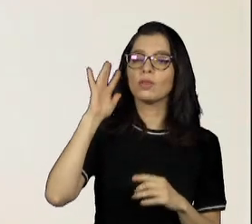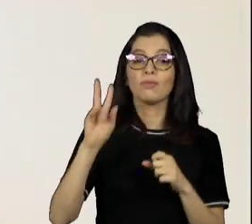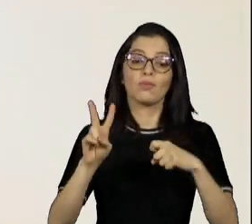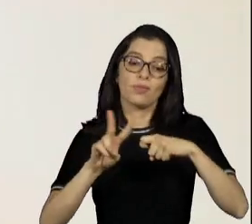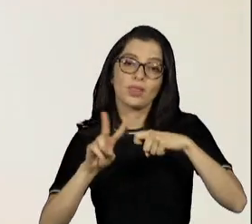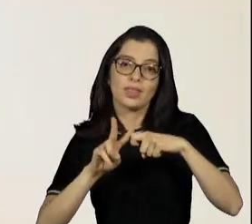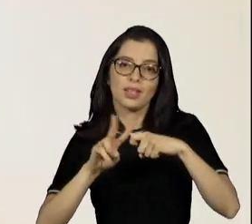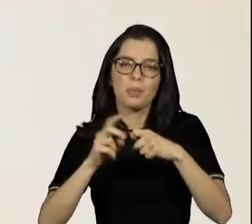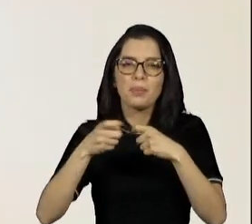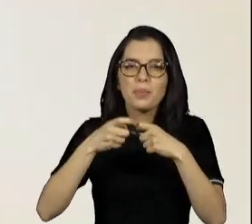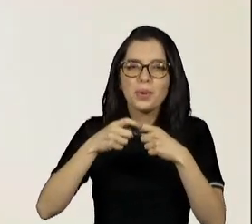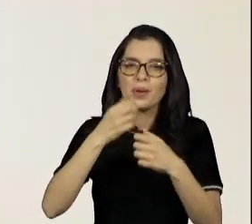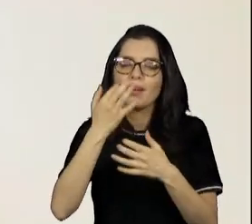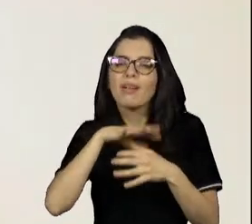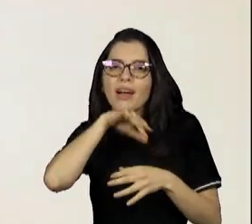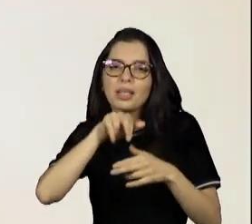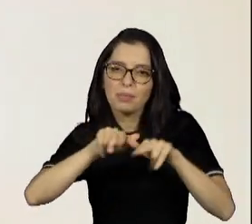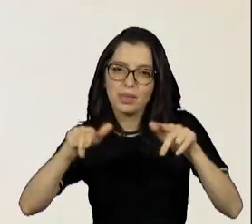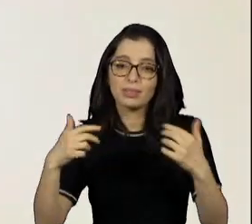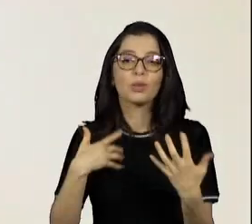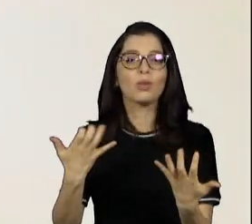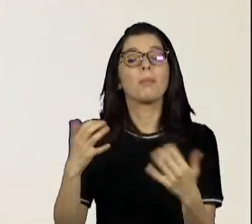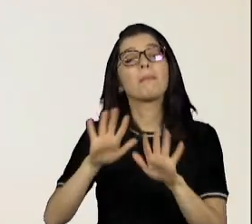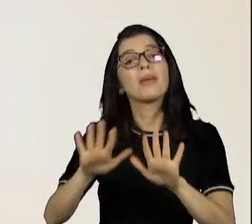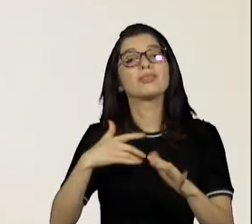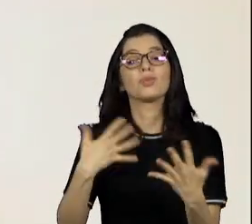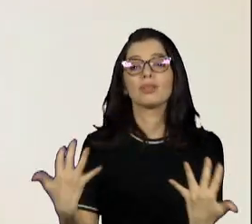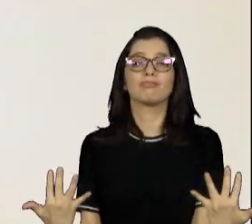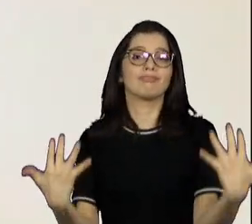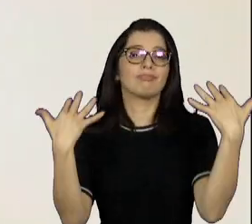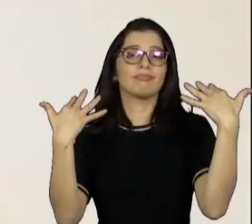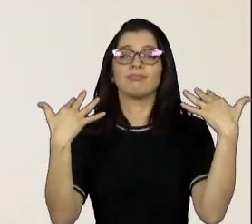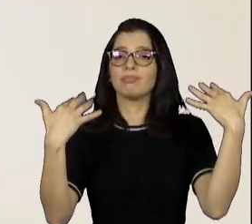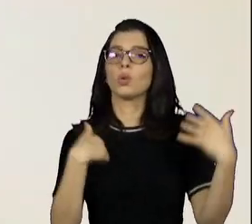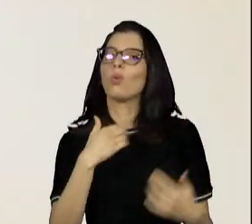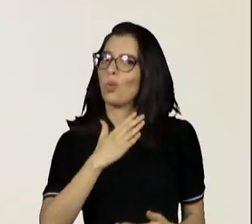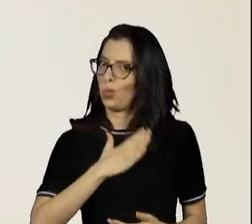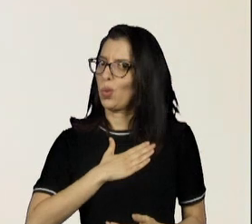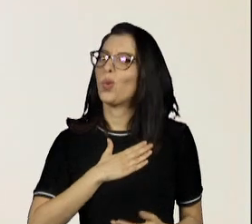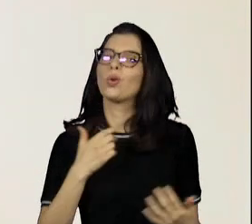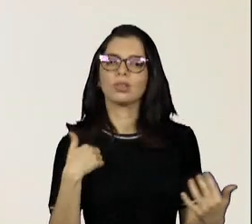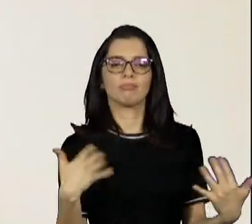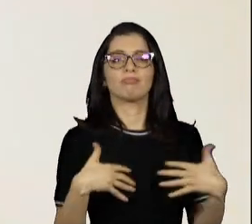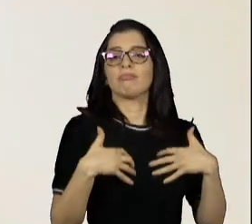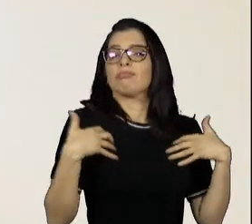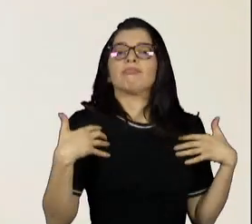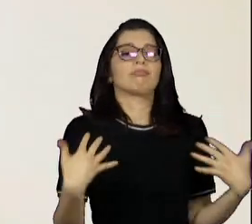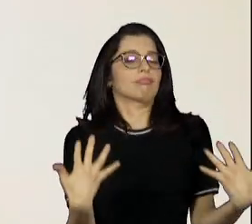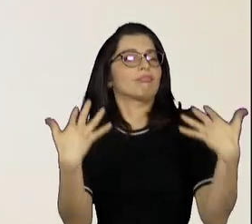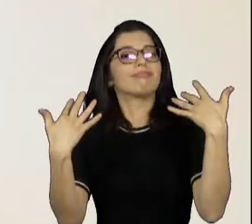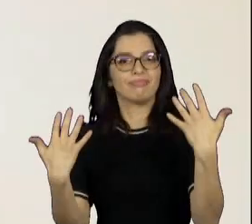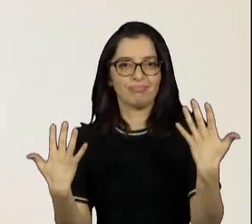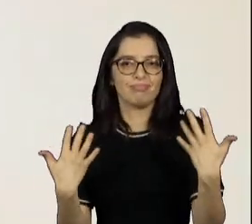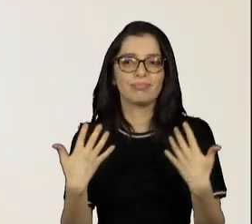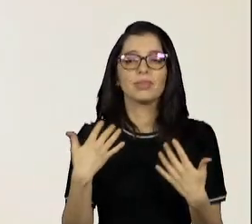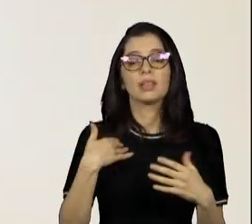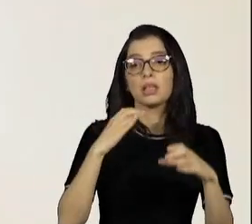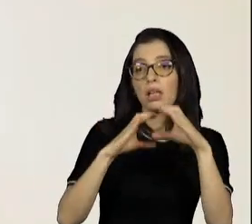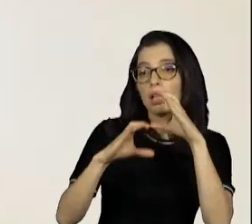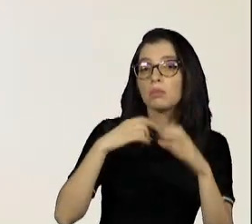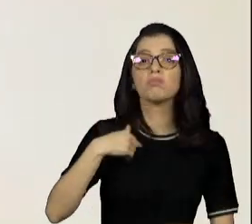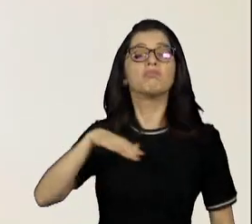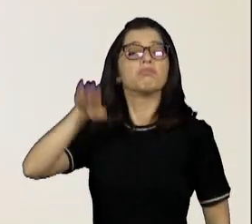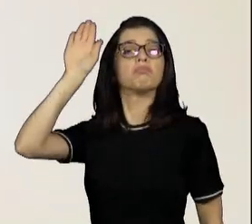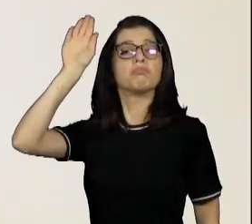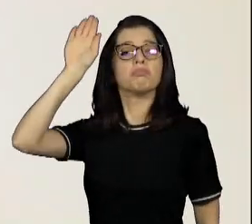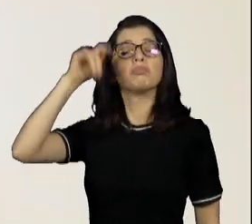como eu sempre gostei de aparecer, sou muito exibicionista, né? Sempre adorei. Alguém falava, alguém canta? disse, sim. Alguém toca algum